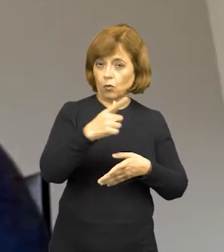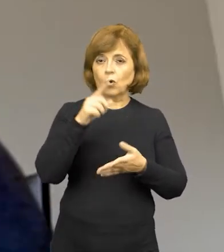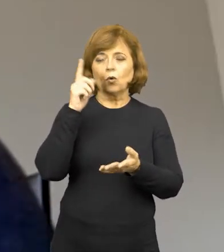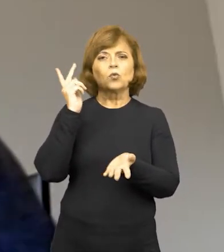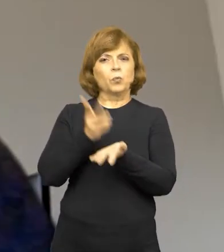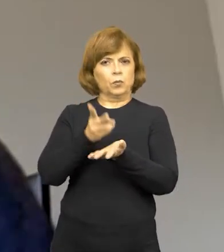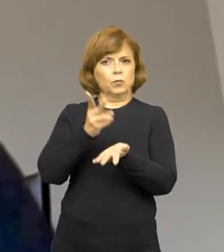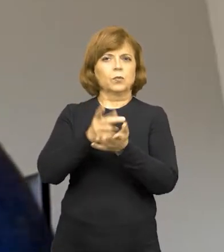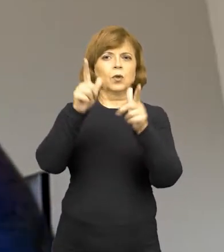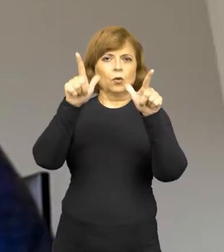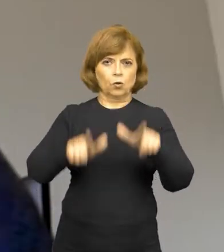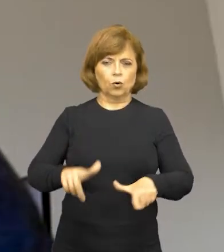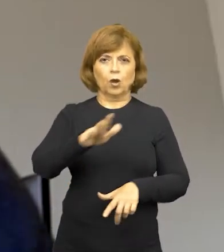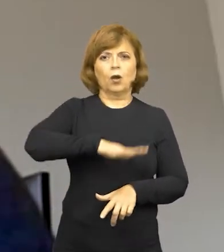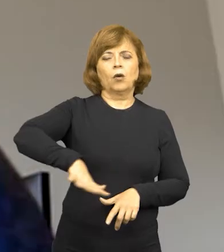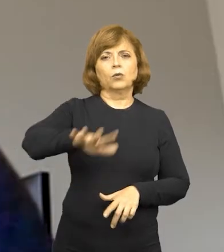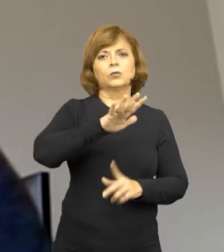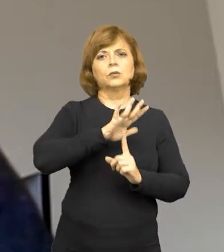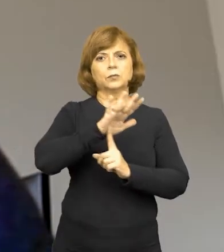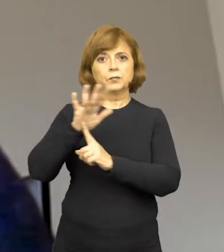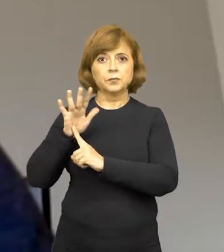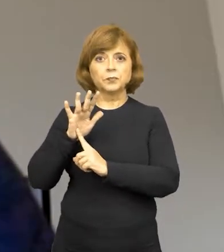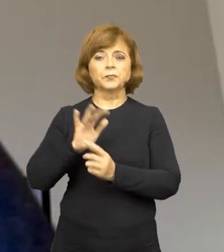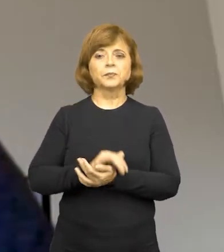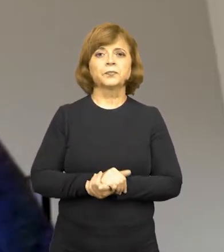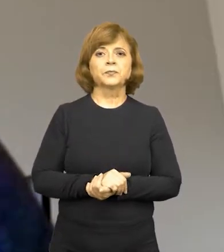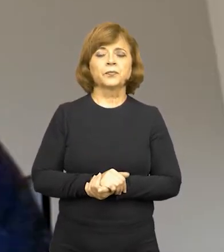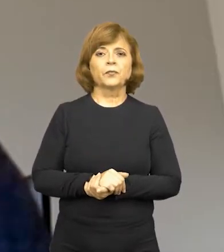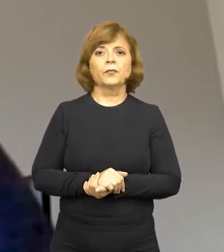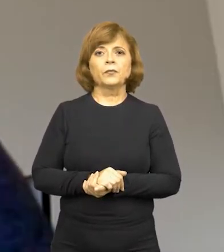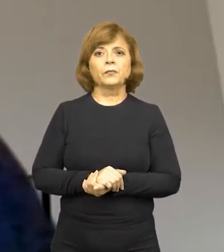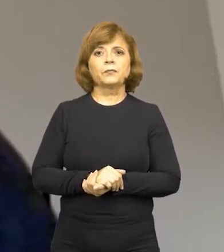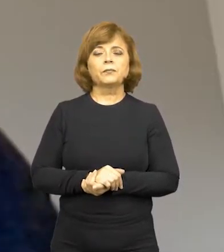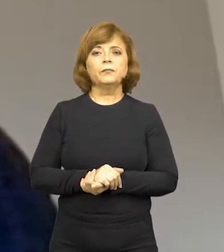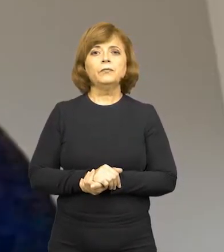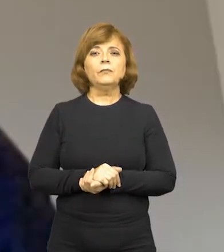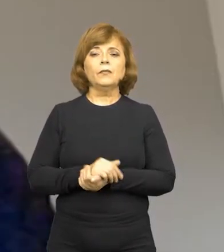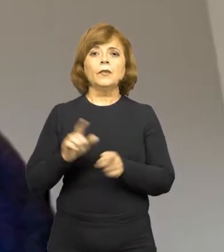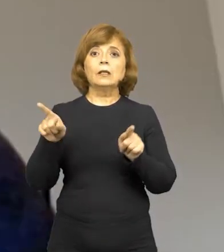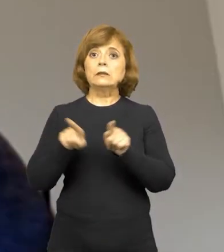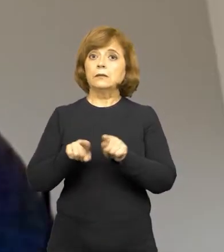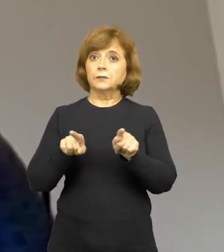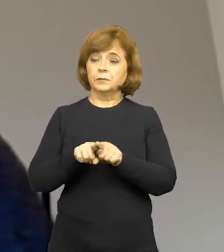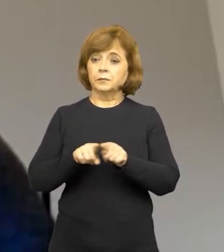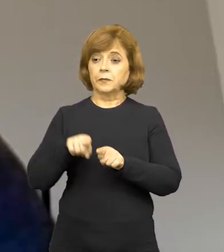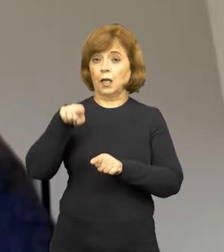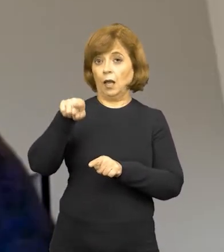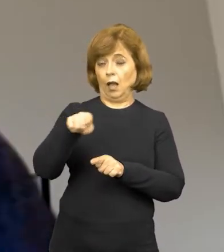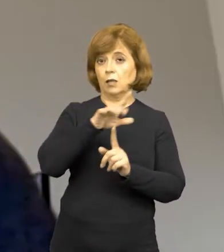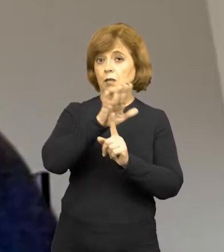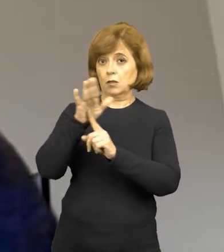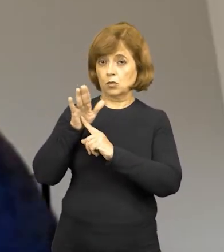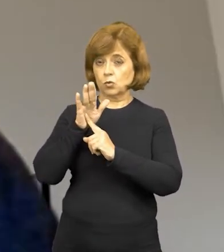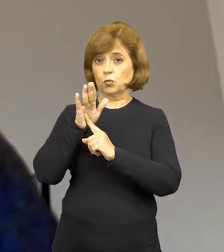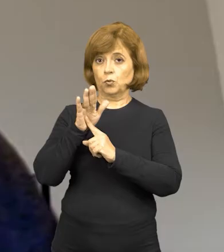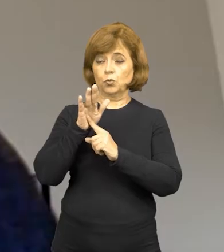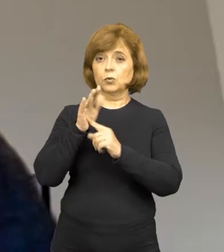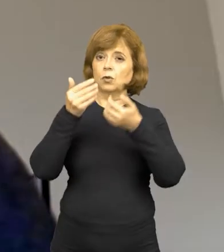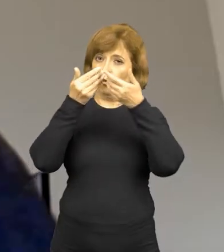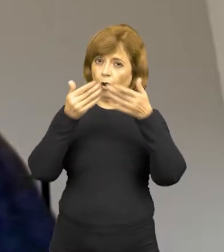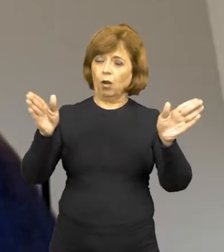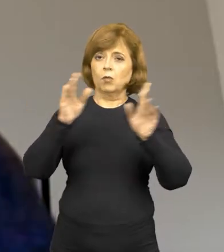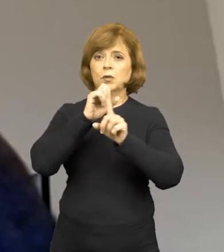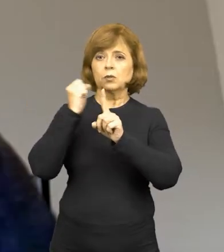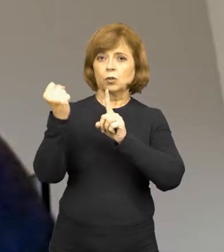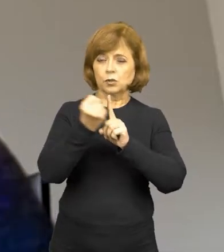no mesmo local, no mesmo espaço expositivo. E essa nova exposição lida com